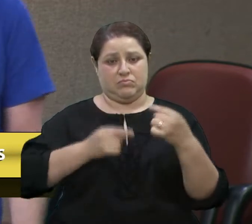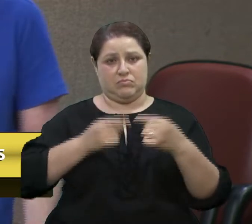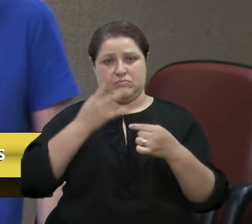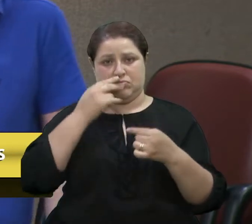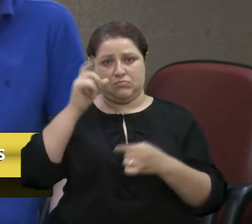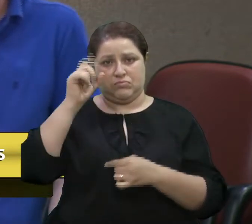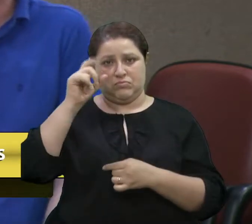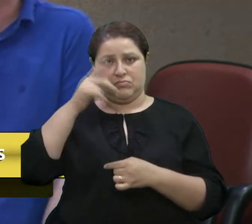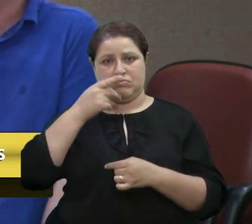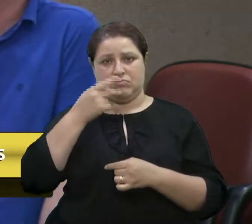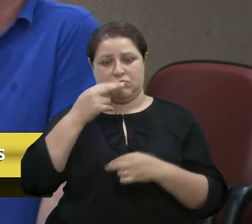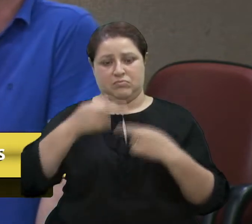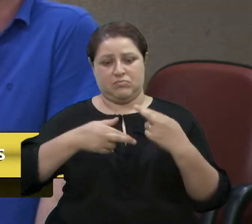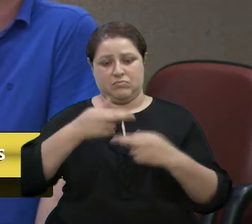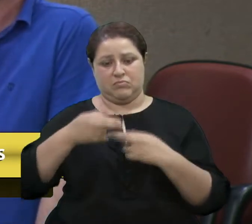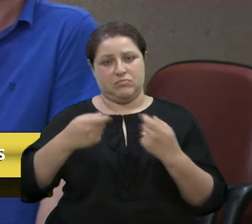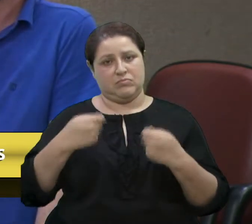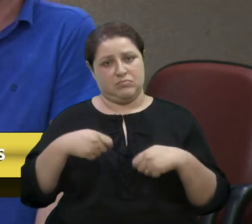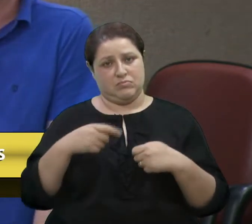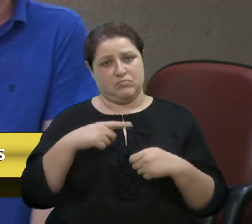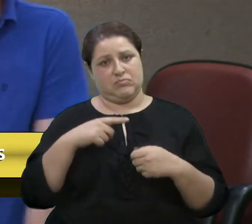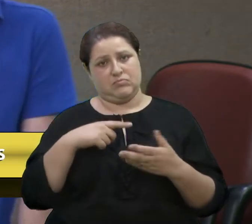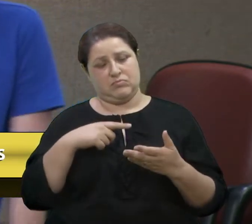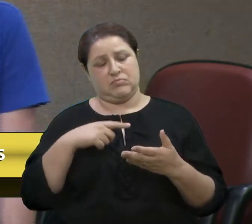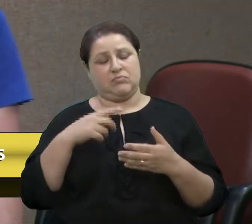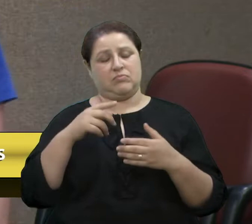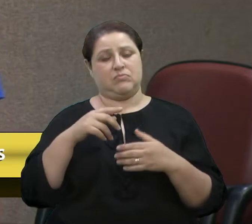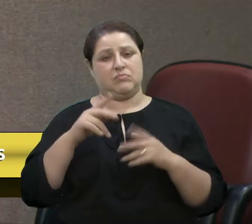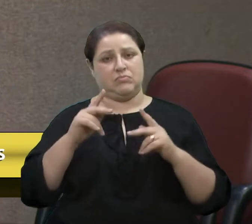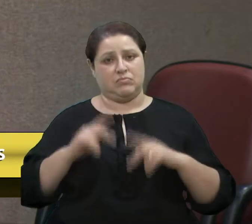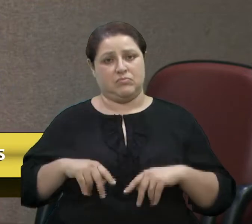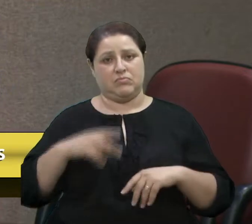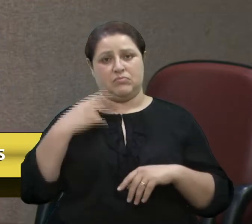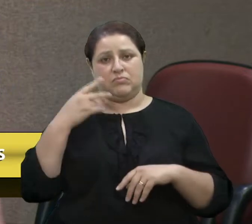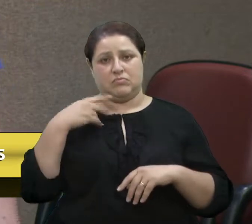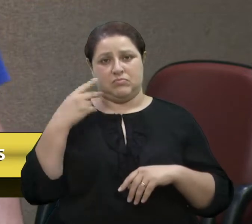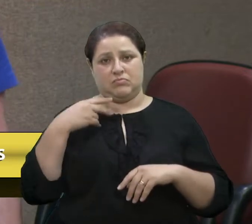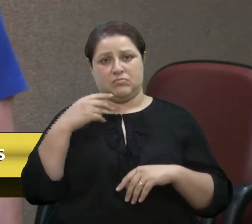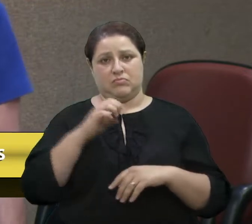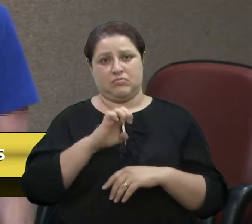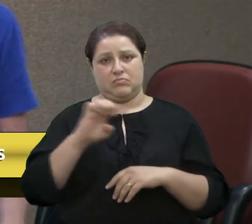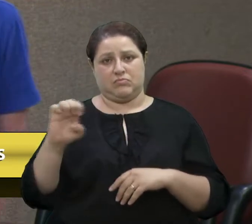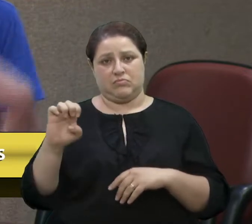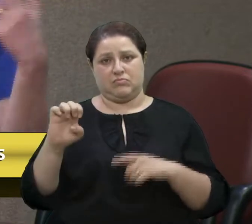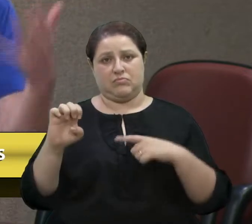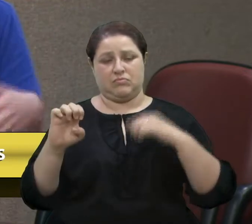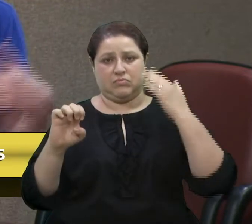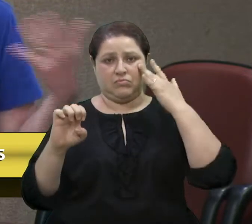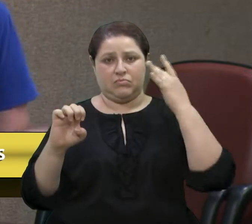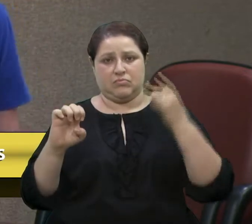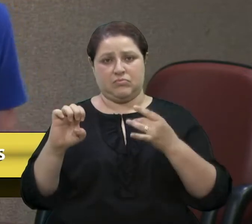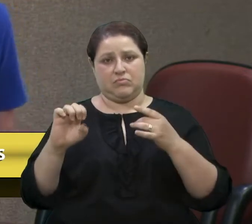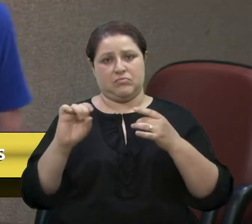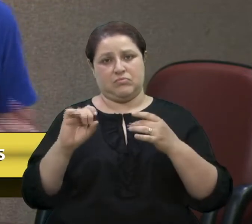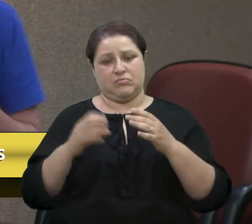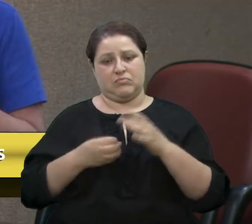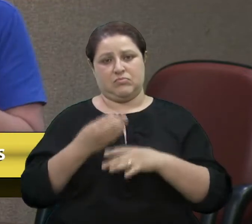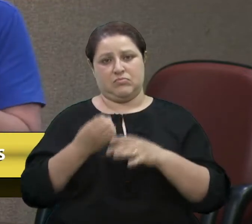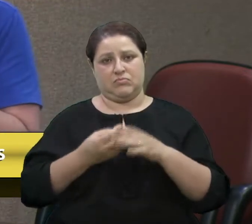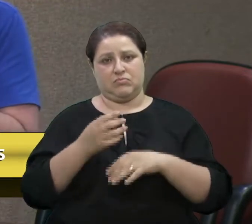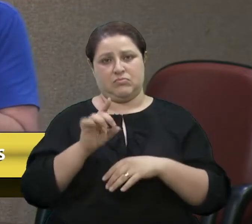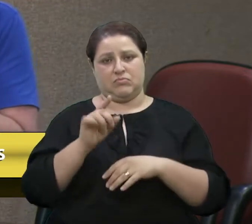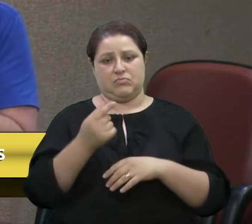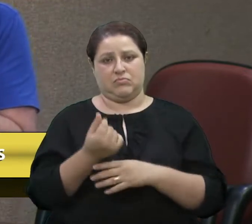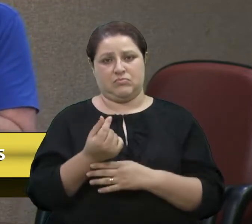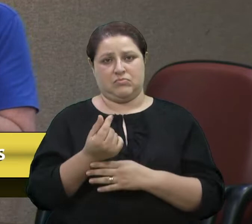por exemplo, que as reformas precisam vir. Os vereadores de esquerda têm já o entendimento que é só produzir dinheiro. É assim.